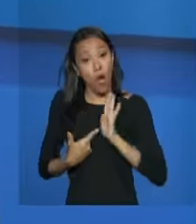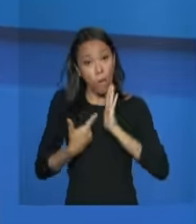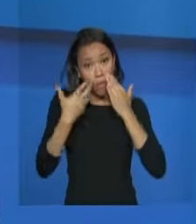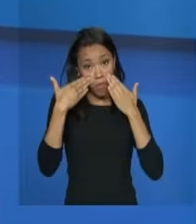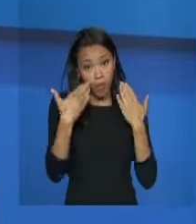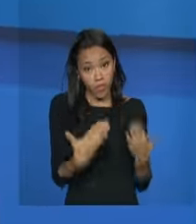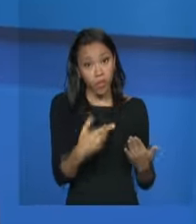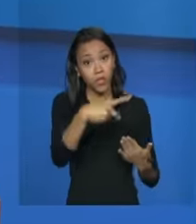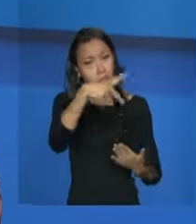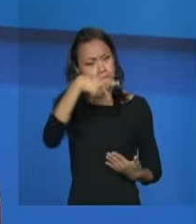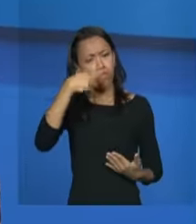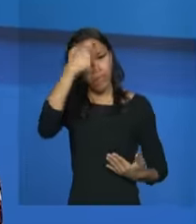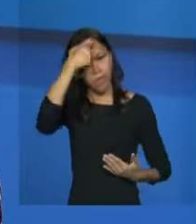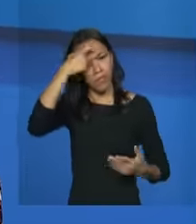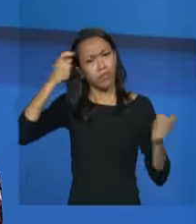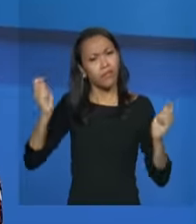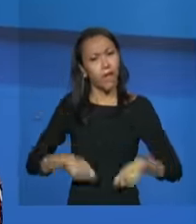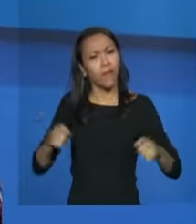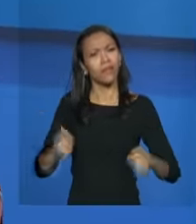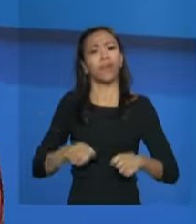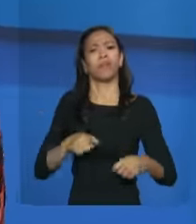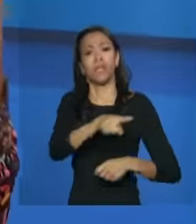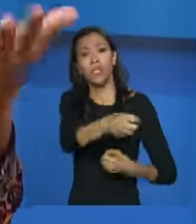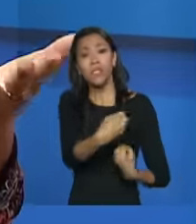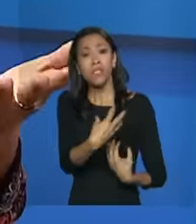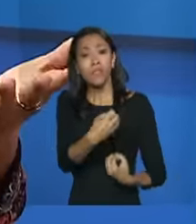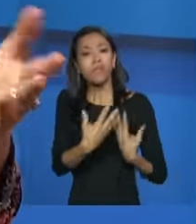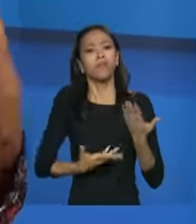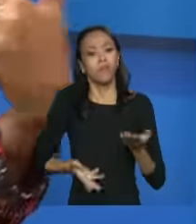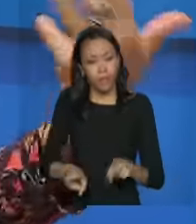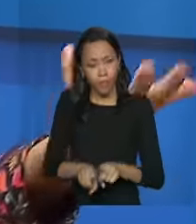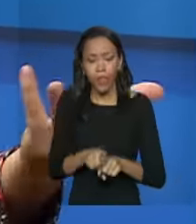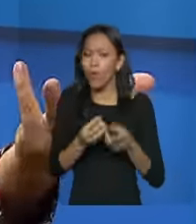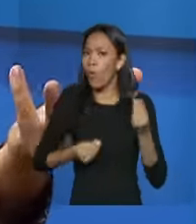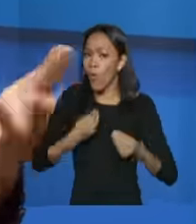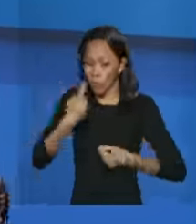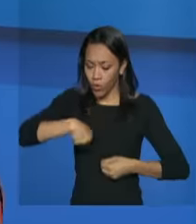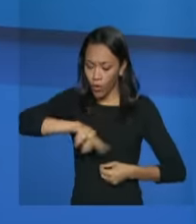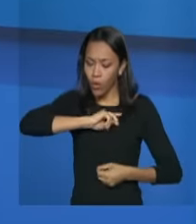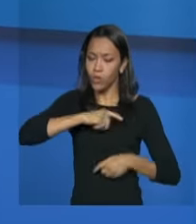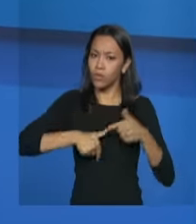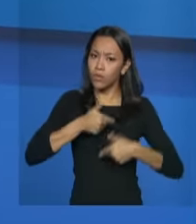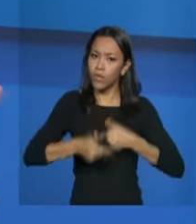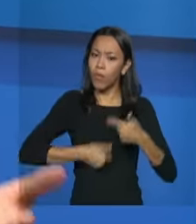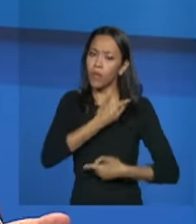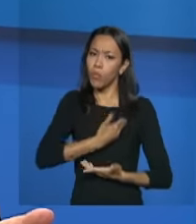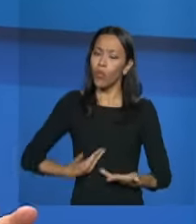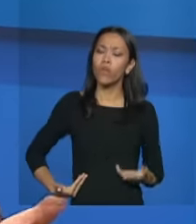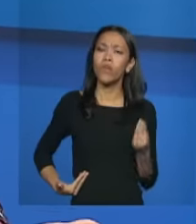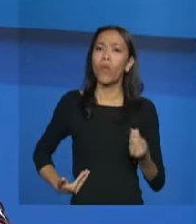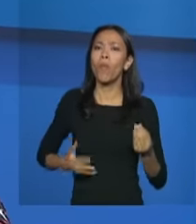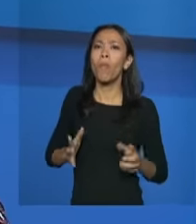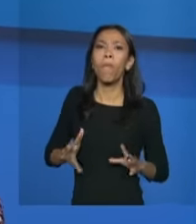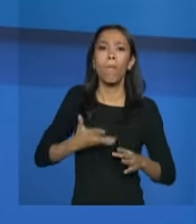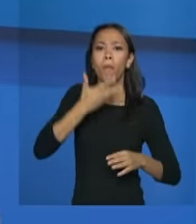potencialidades para que elas também nos ensinem de que forma nós podemos estar trabalhando com aquela população que de uma certa forma não teve acesso